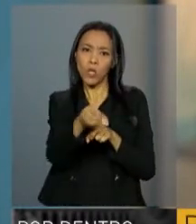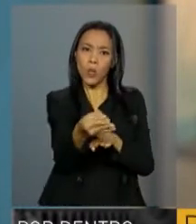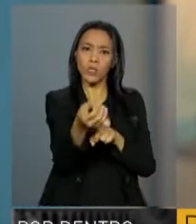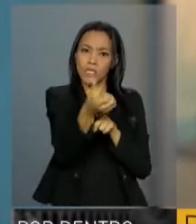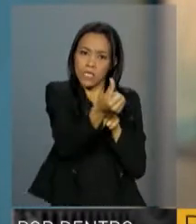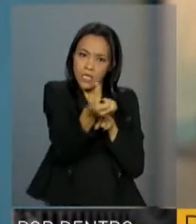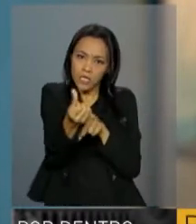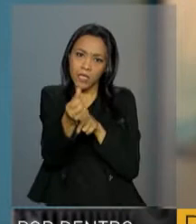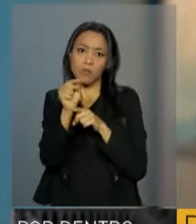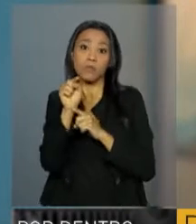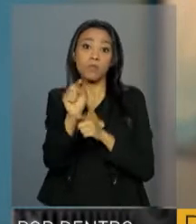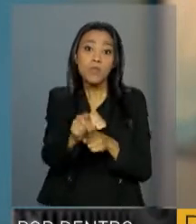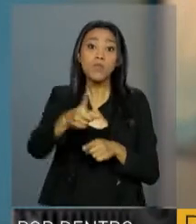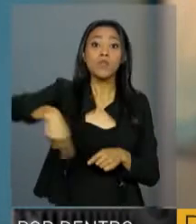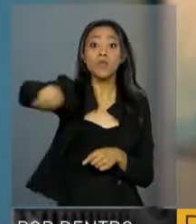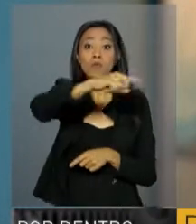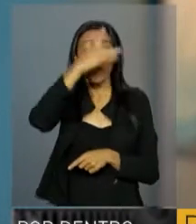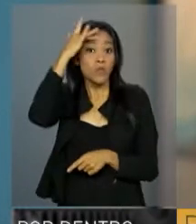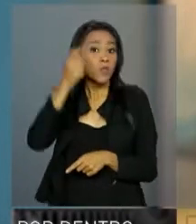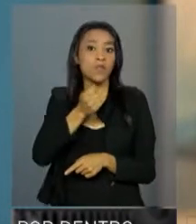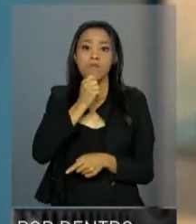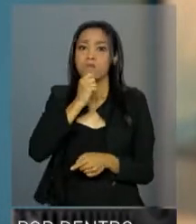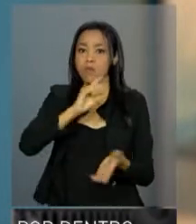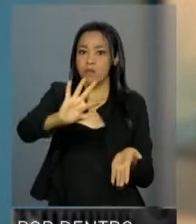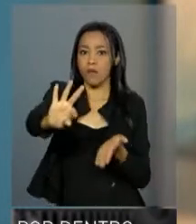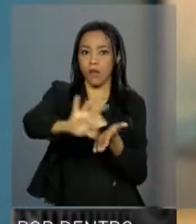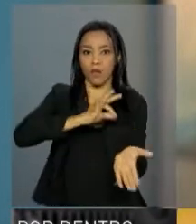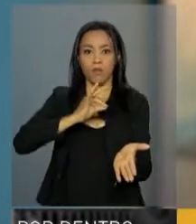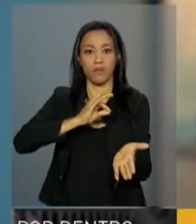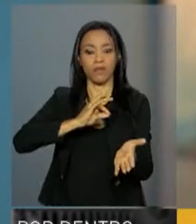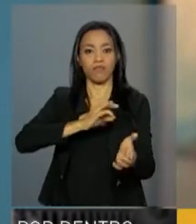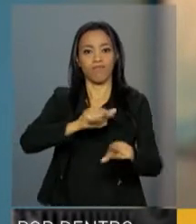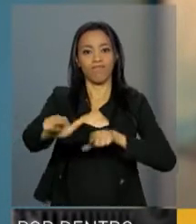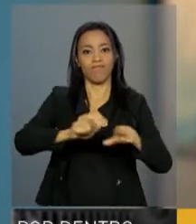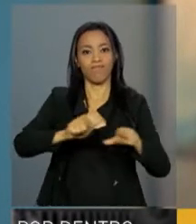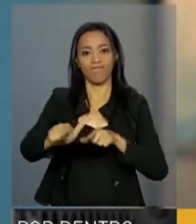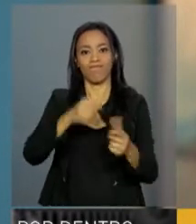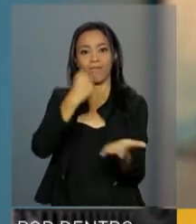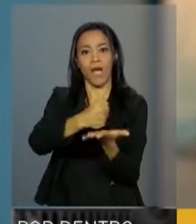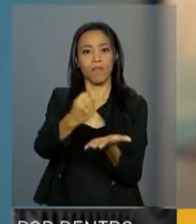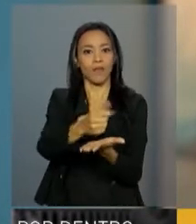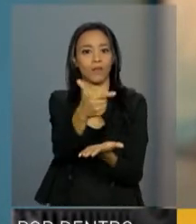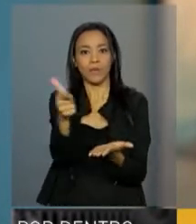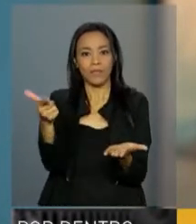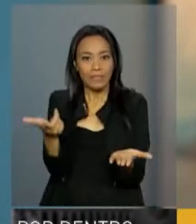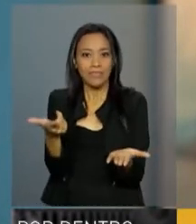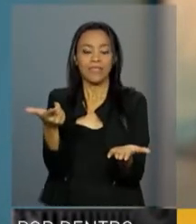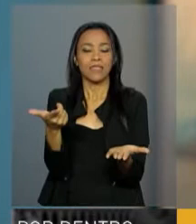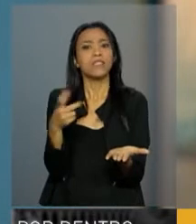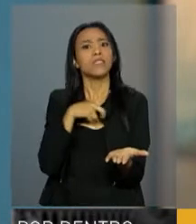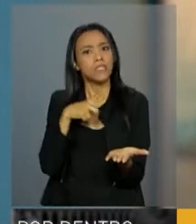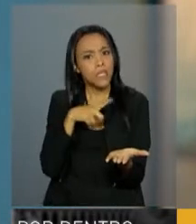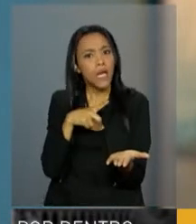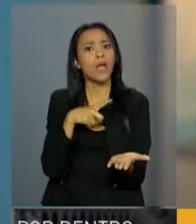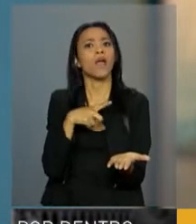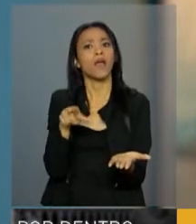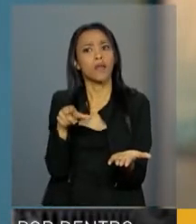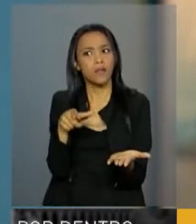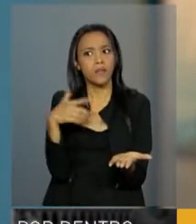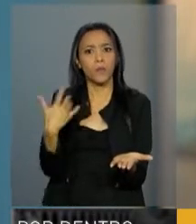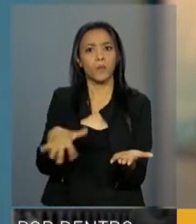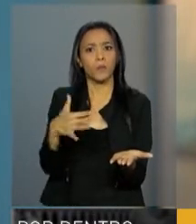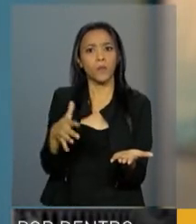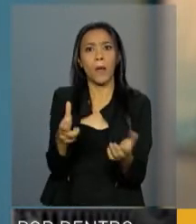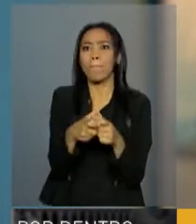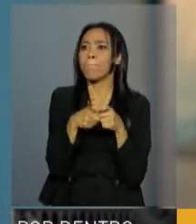600 mil trabalhadores formalizados. E há um contingente extraordinário de trabalhadores